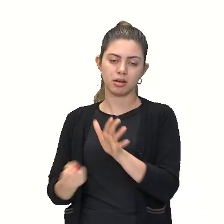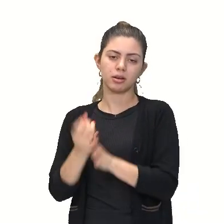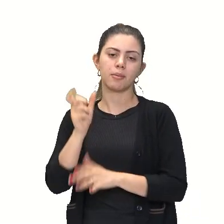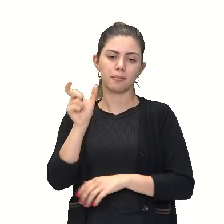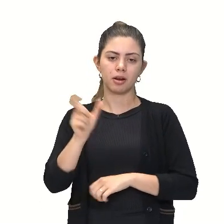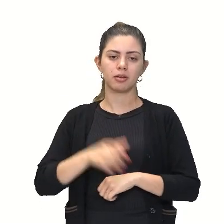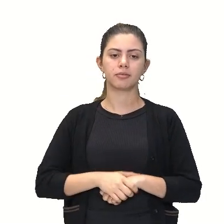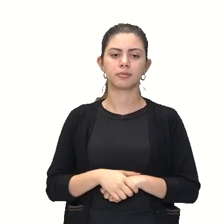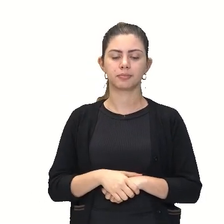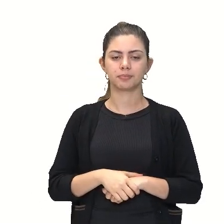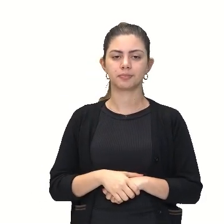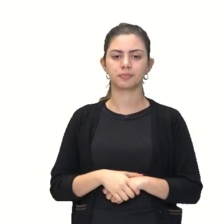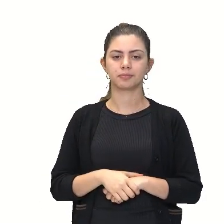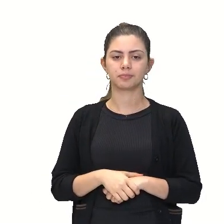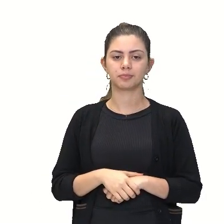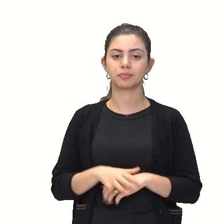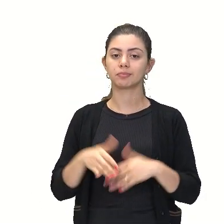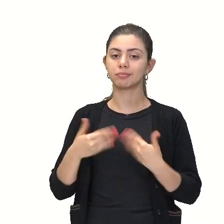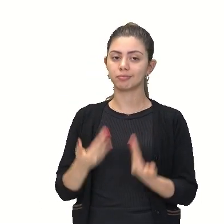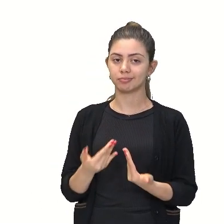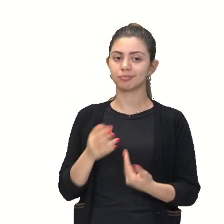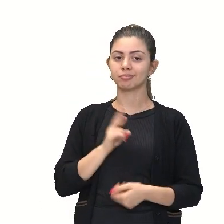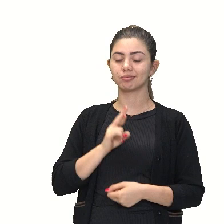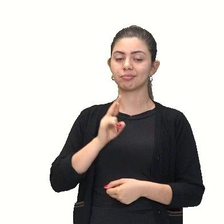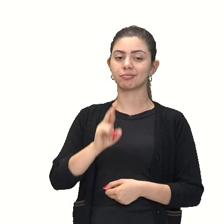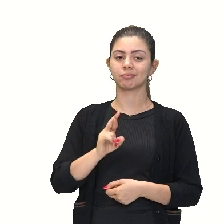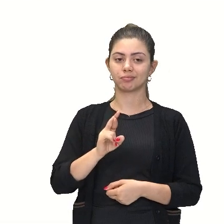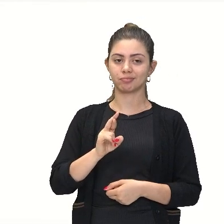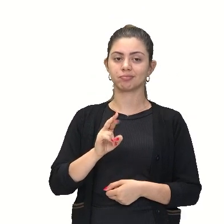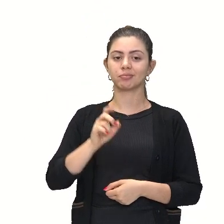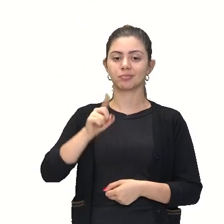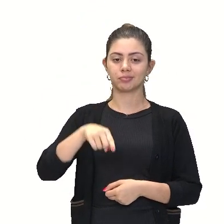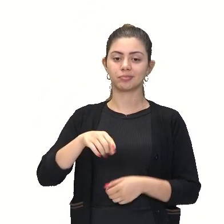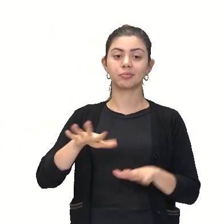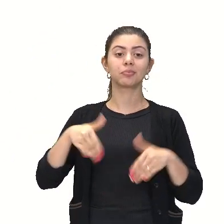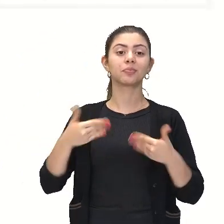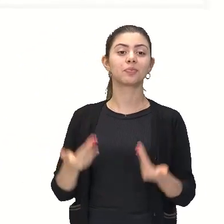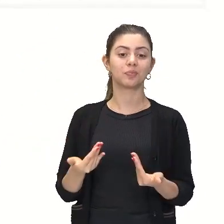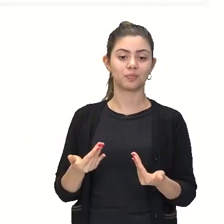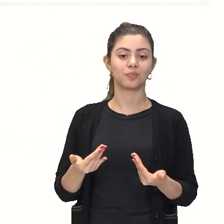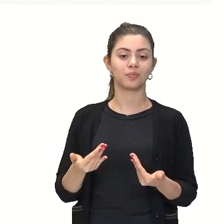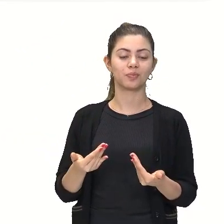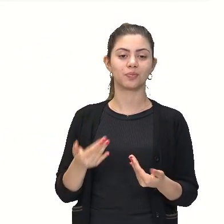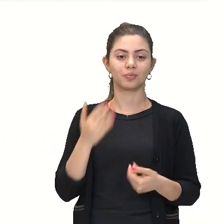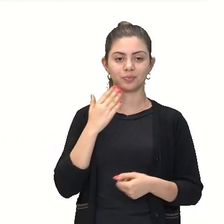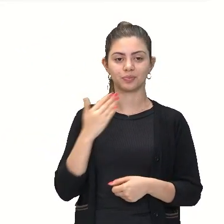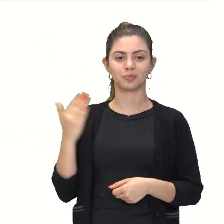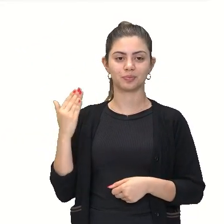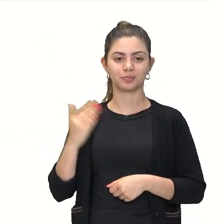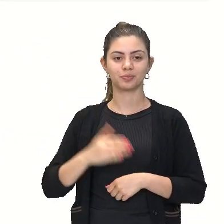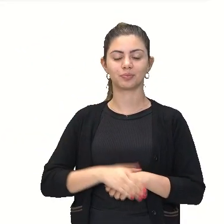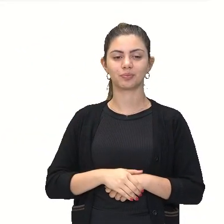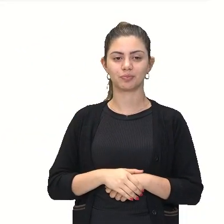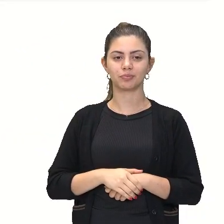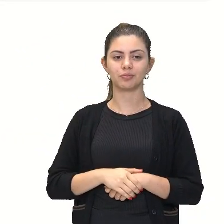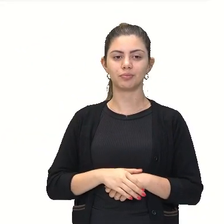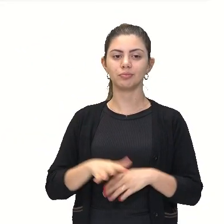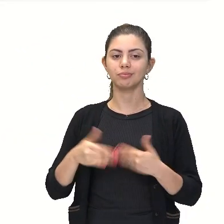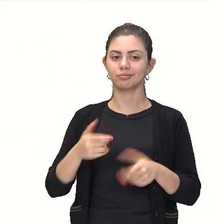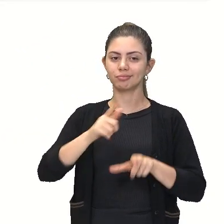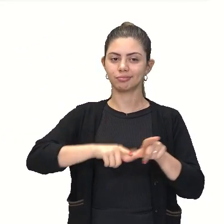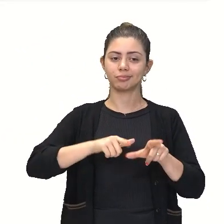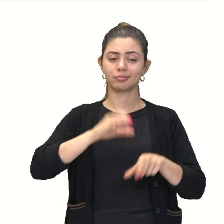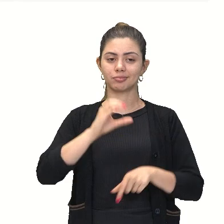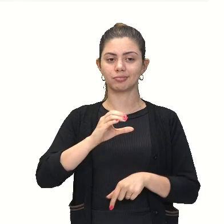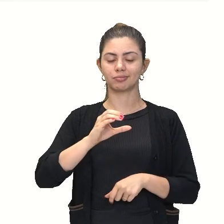o resultado, então, é, olha, opa, desculpa, o resultado é,